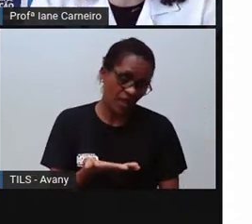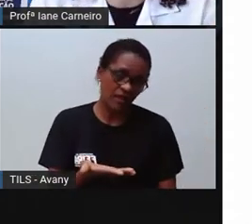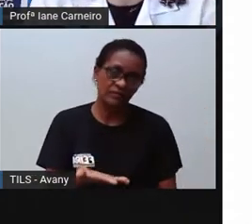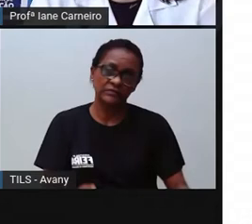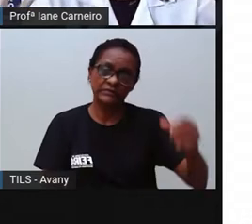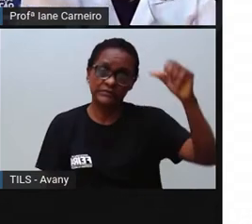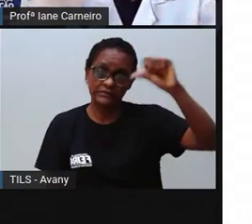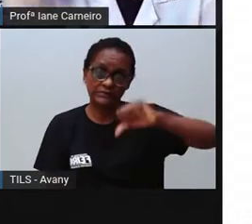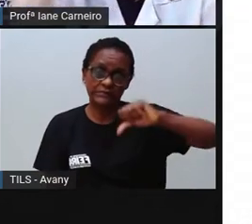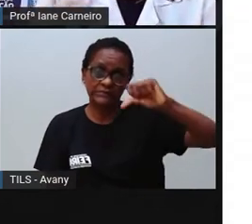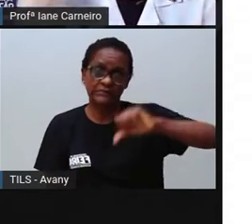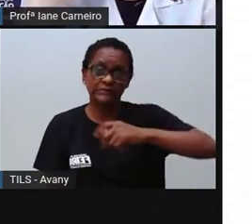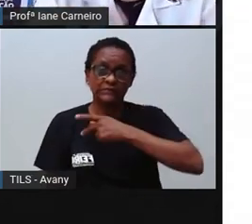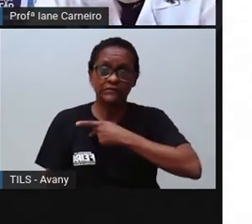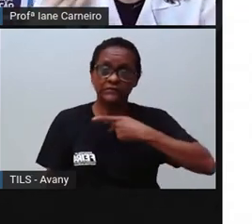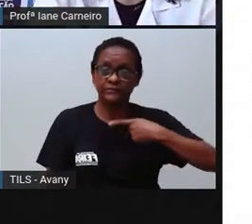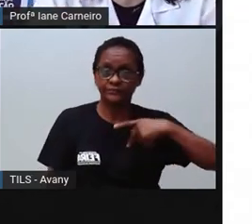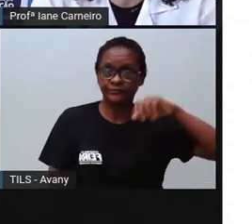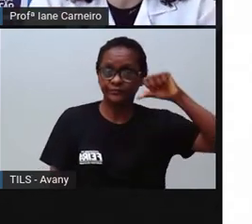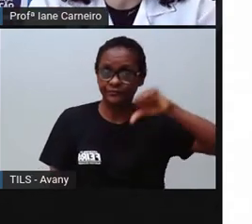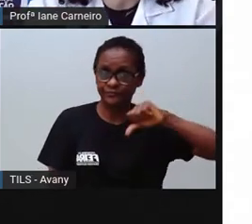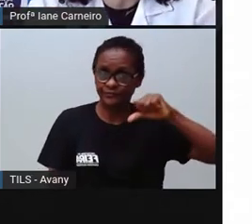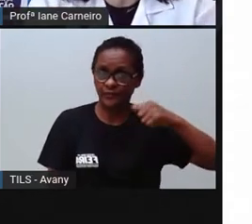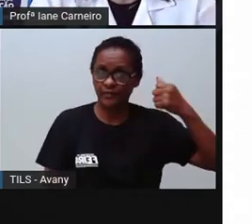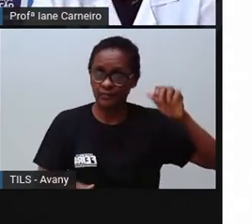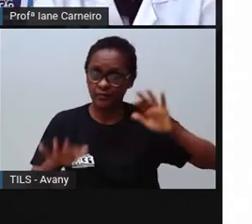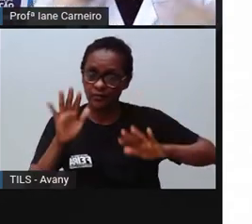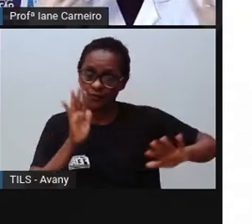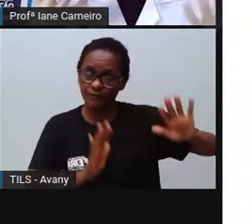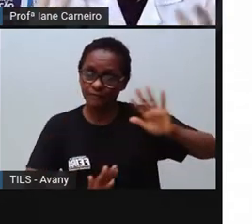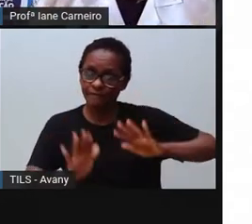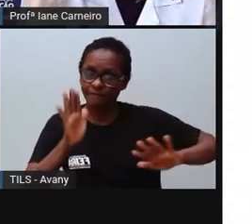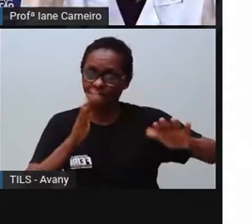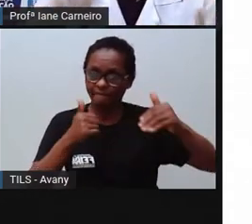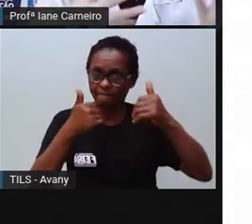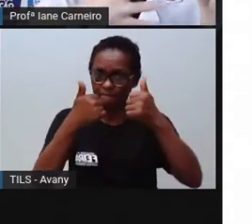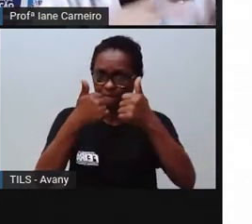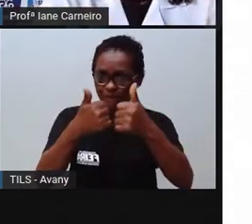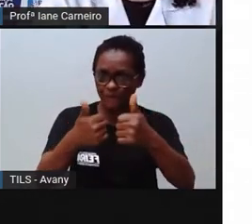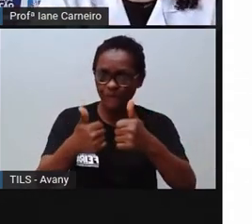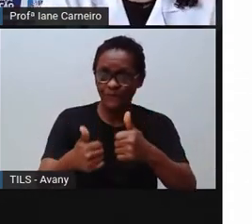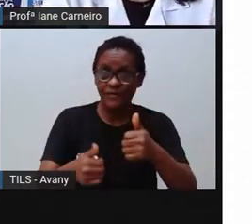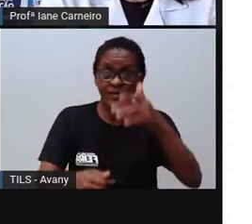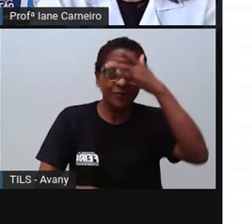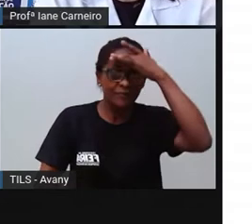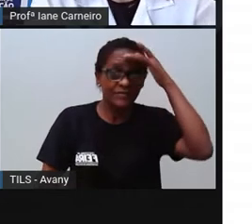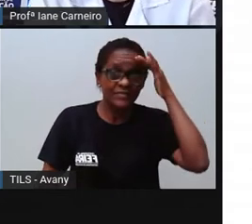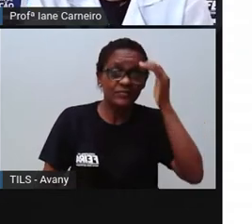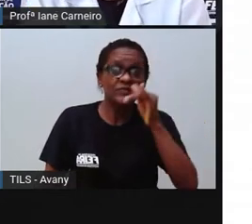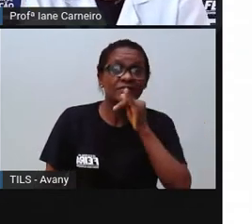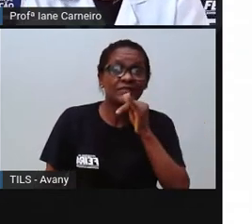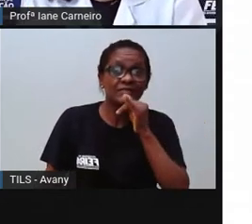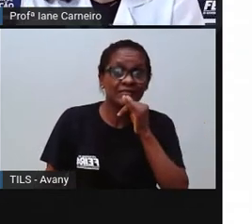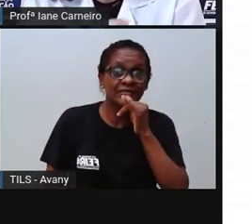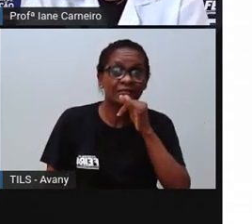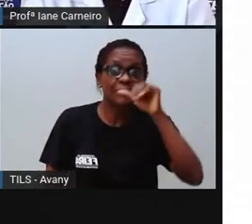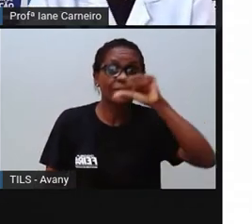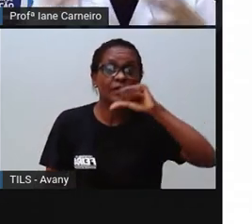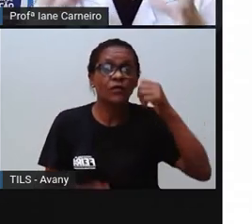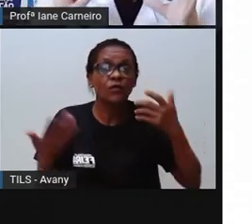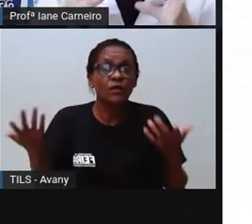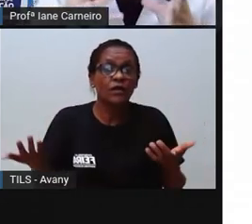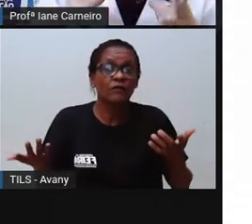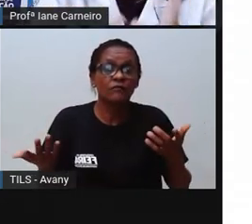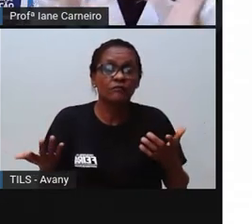alguém se machuca ali, é considerado um acidente doméstico. E as pessoas que mais se envolvem em acidentes domésticos,